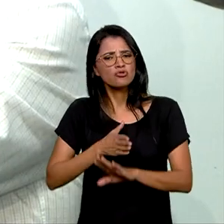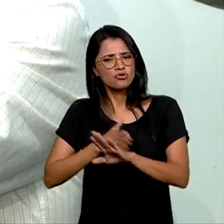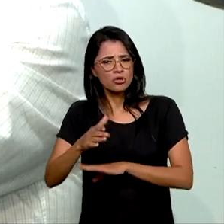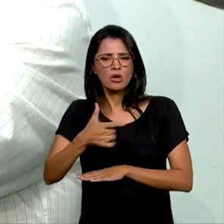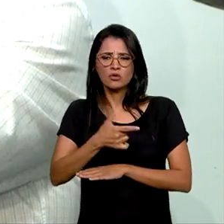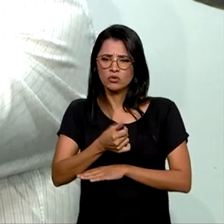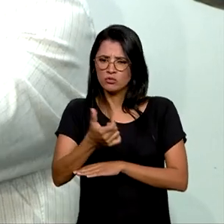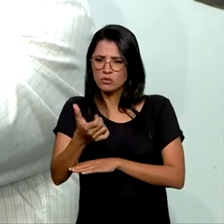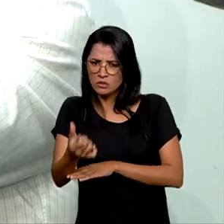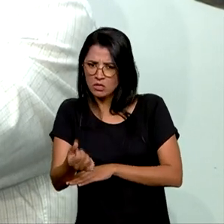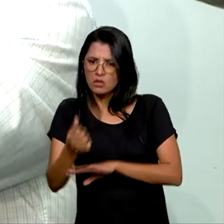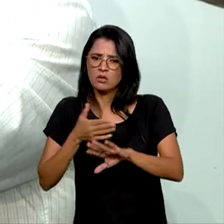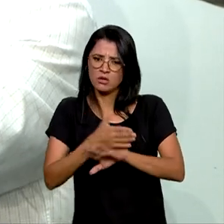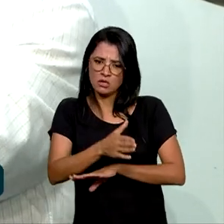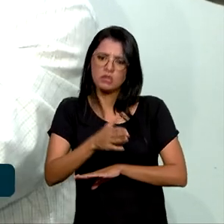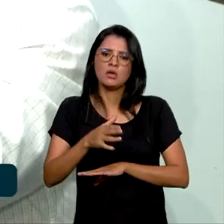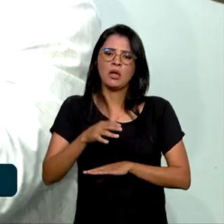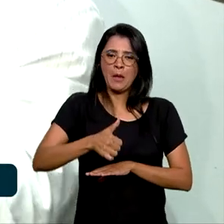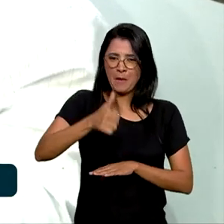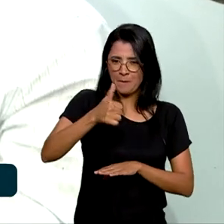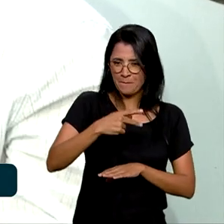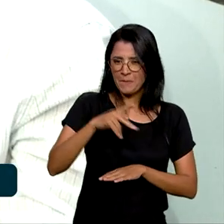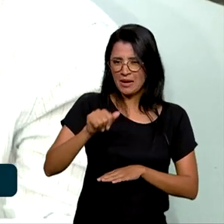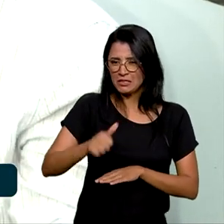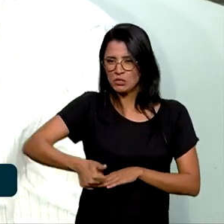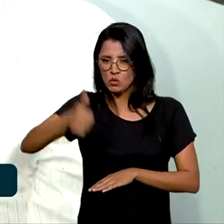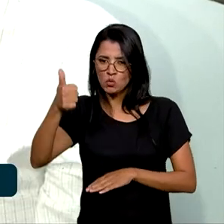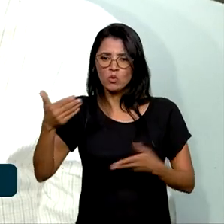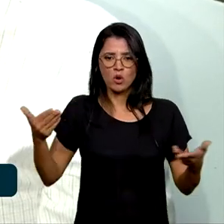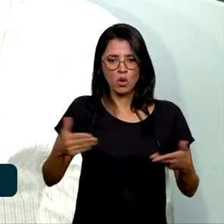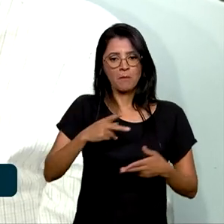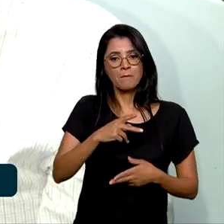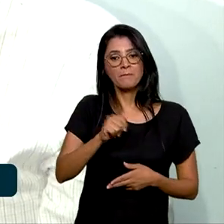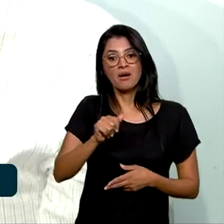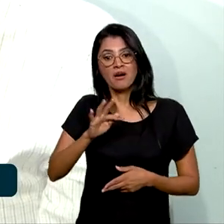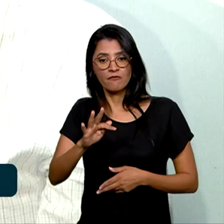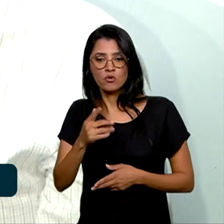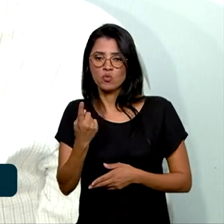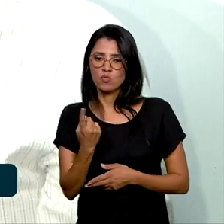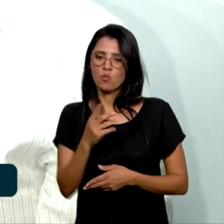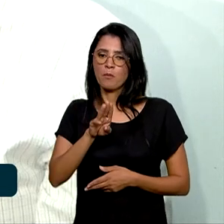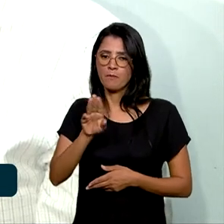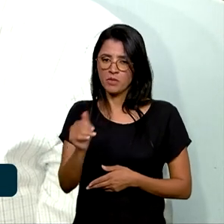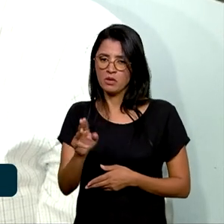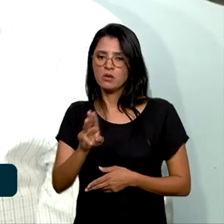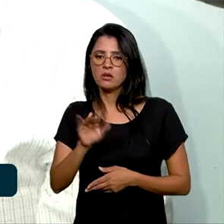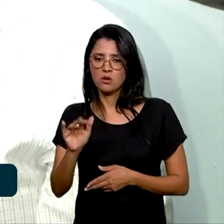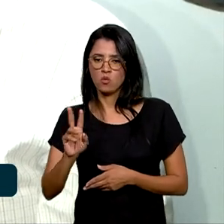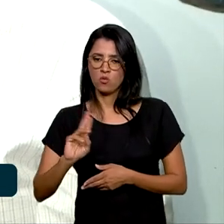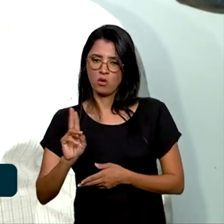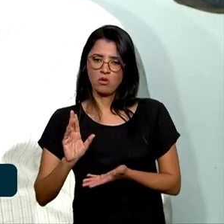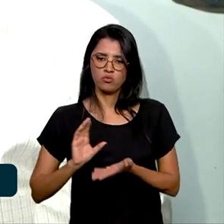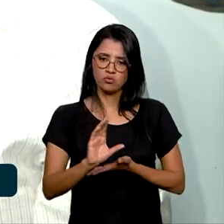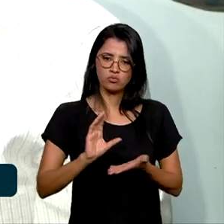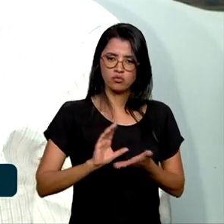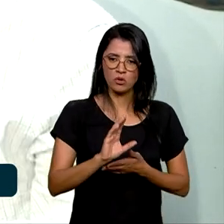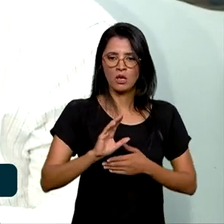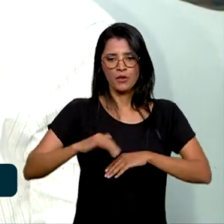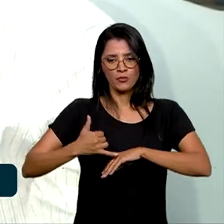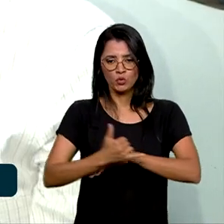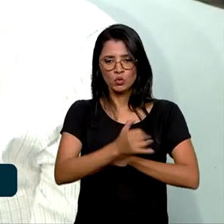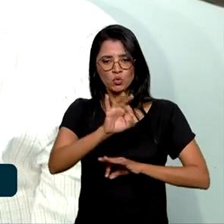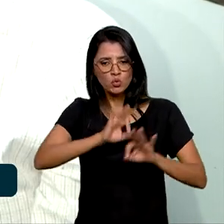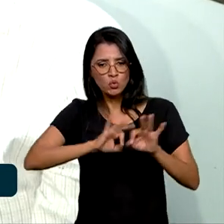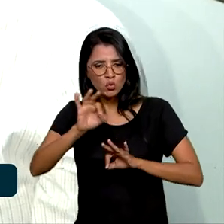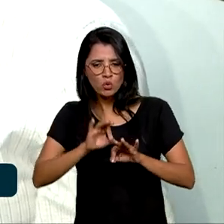2006, o primeiro do PAC 1 e agora vai ter a PAC. Um bilhão de reais para investimentos, infraestrutura, toda a